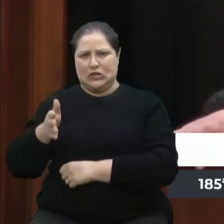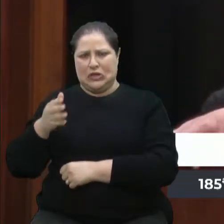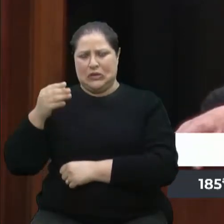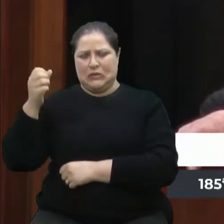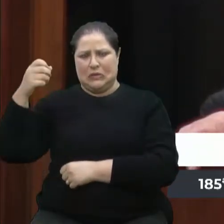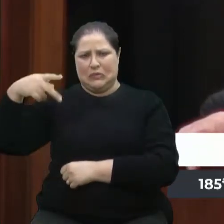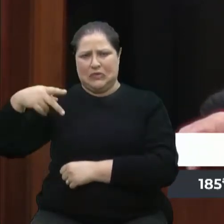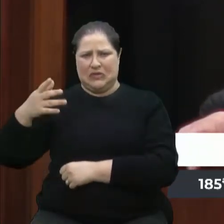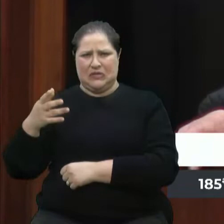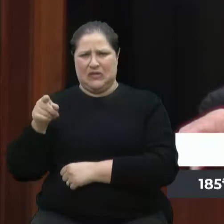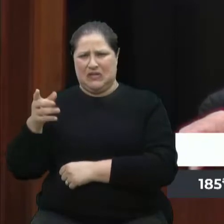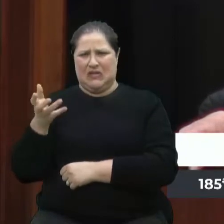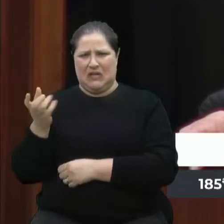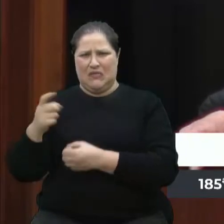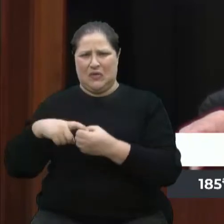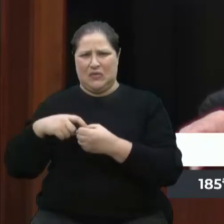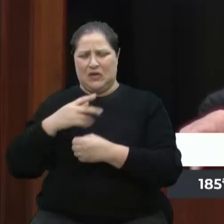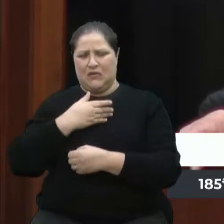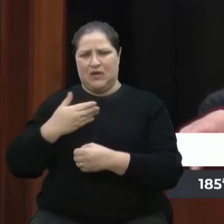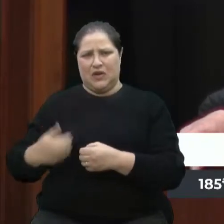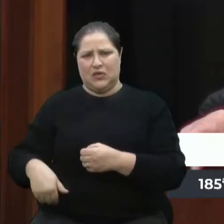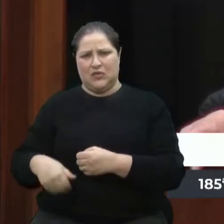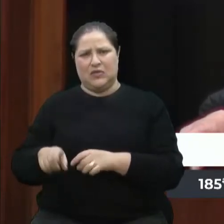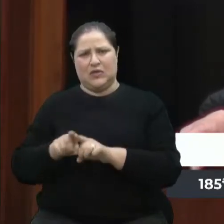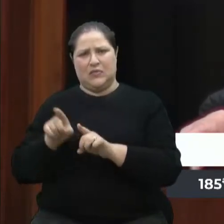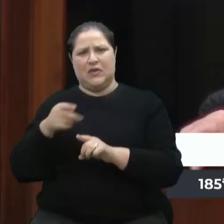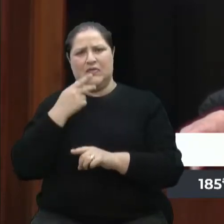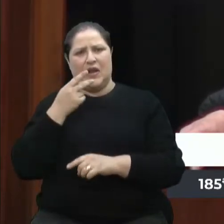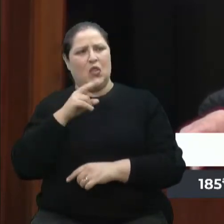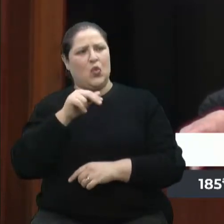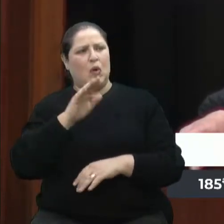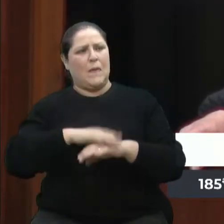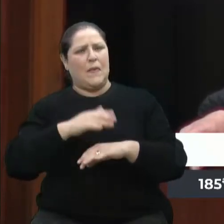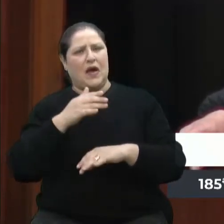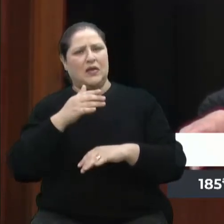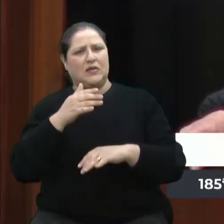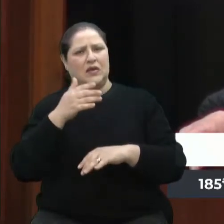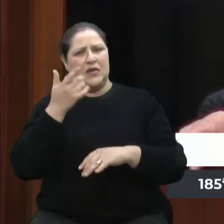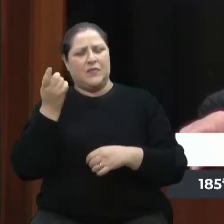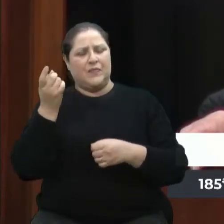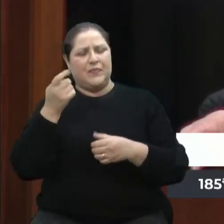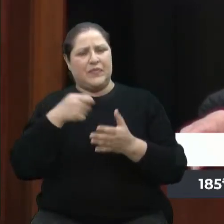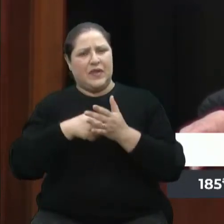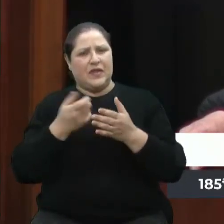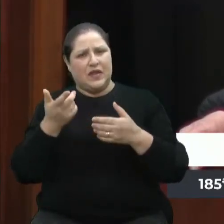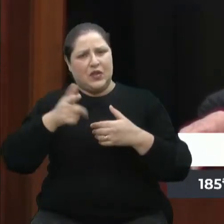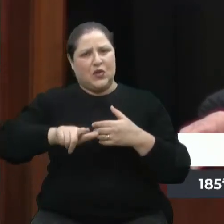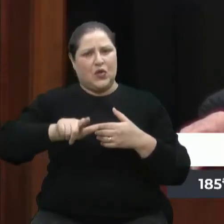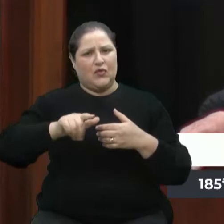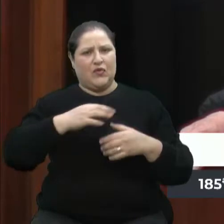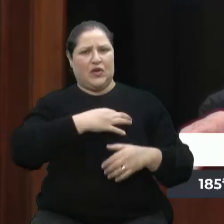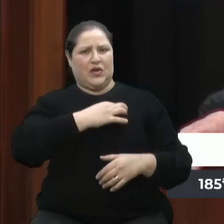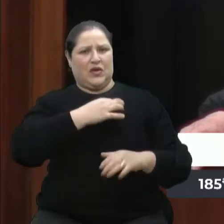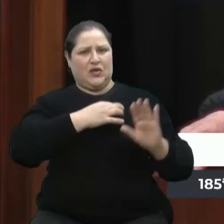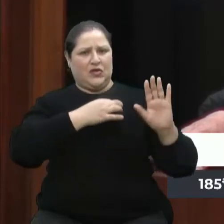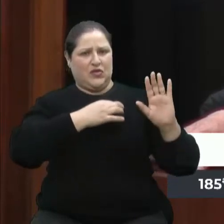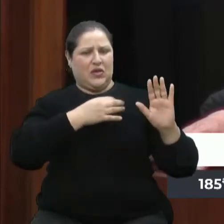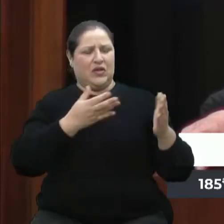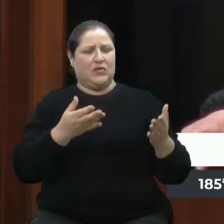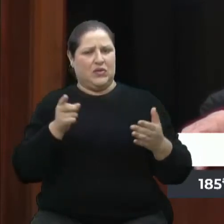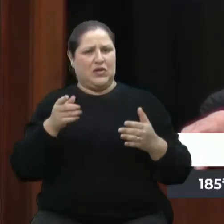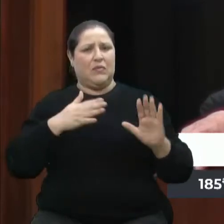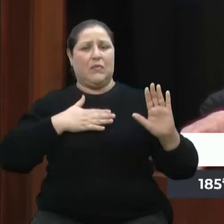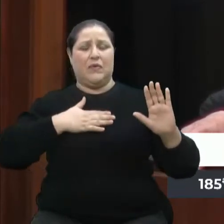governador. Segundo lugar, uma pessoa que diz, nunca mais vou concorrer à reeleição. Deu sua palavra, falou na mídia e tudo mais.